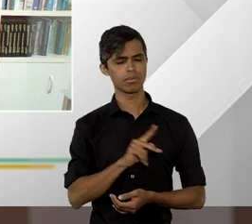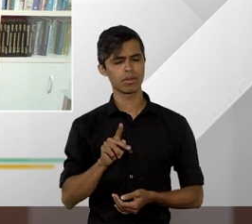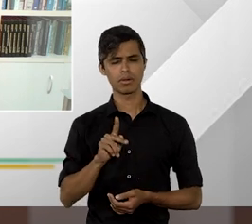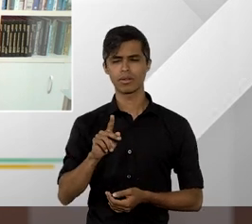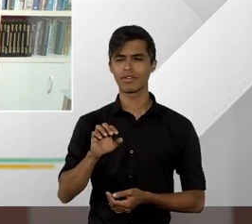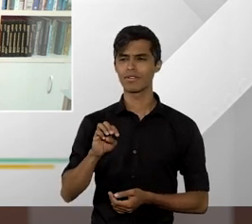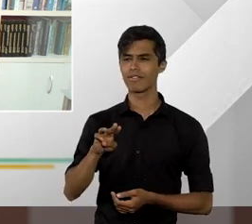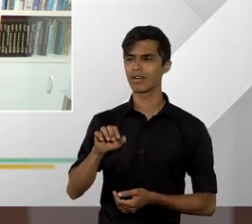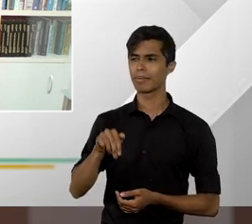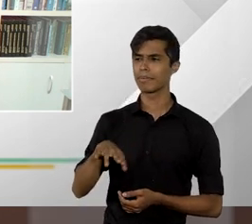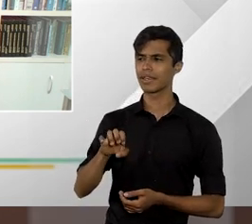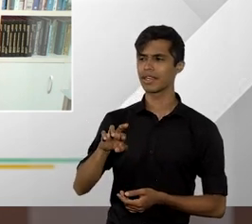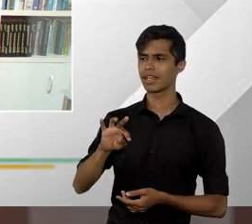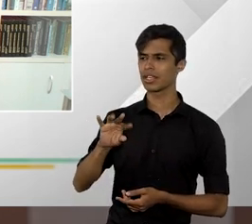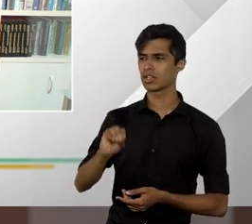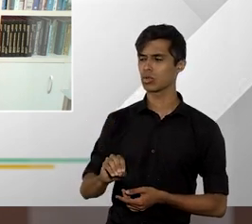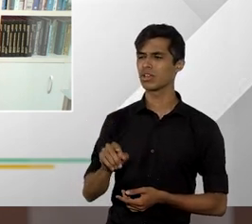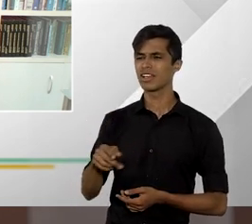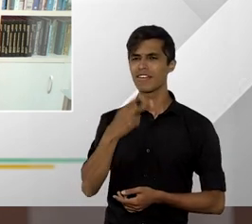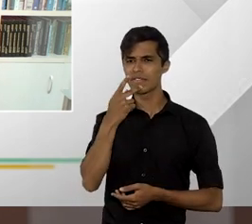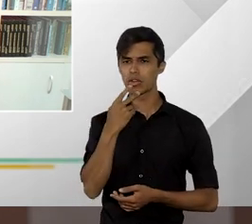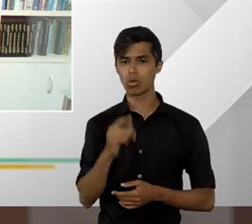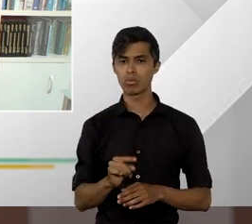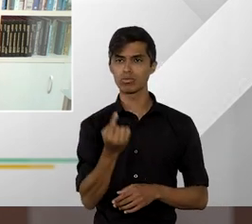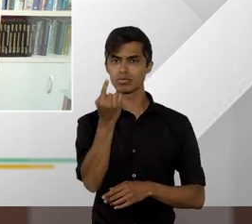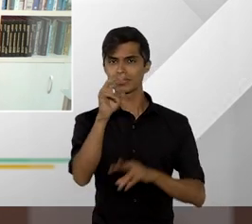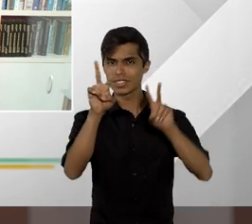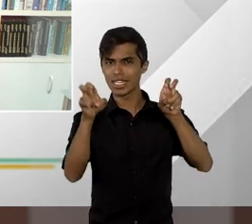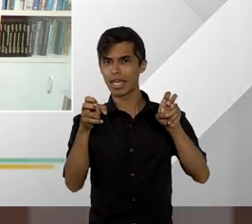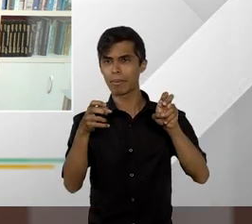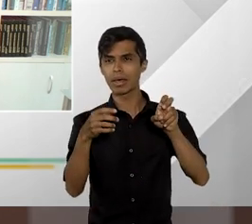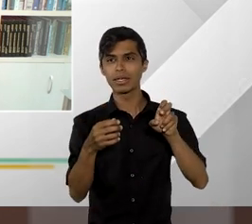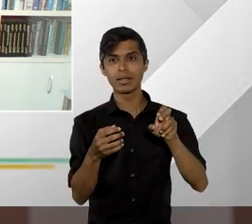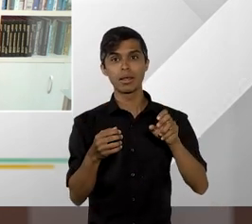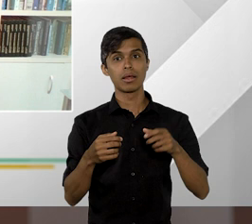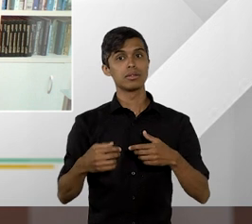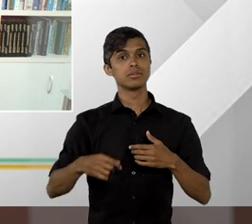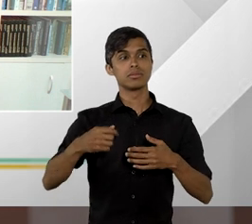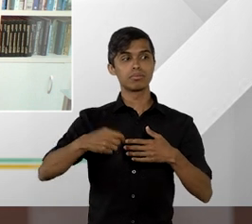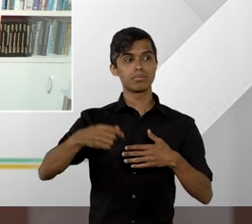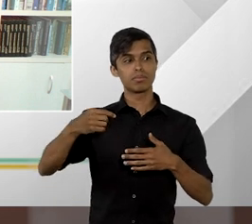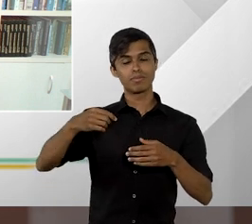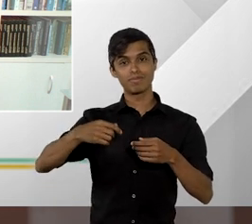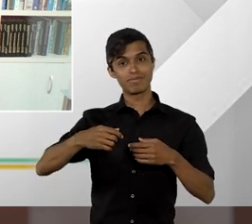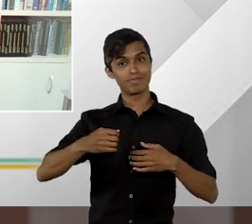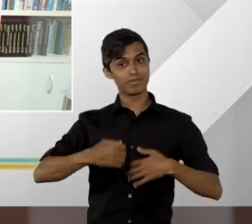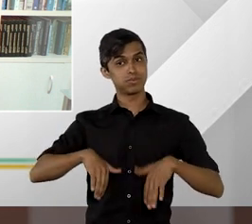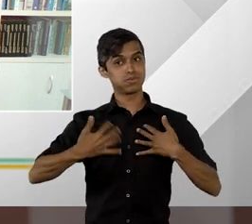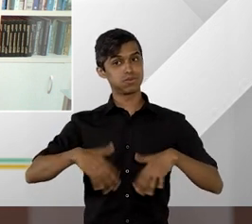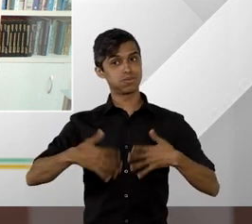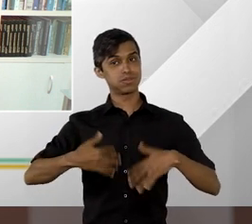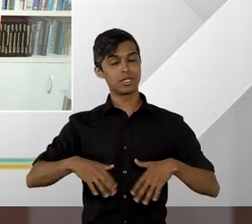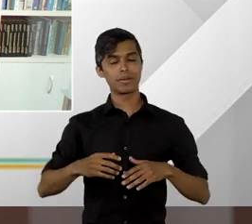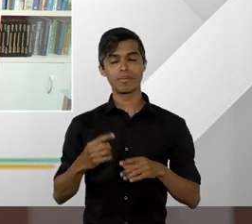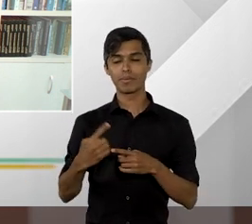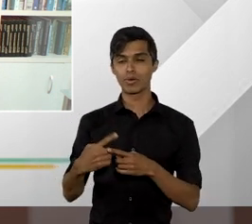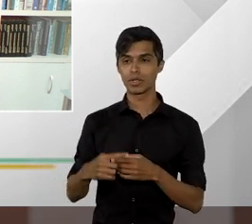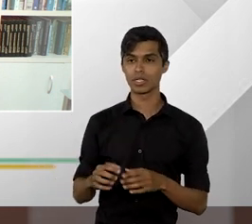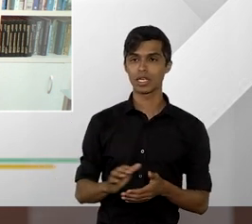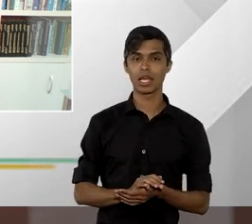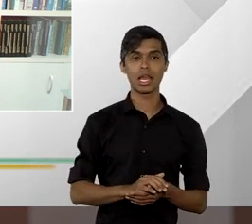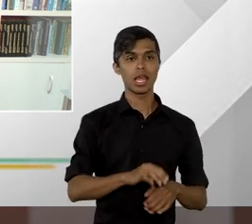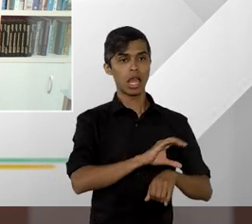Vambier tocou aí num ponto um tanto quanto polêmico e até sensível, porque os críticos dessa emenda constitucional da